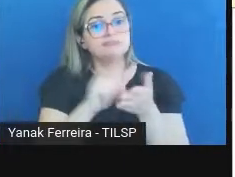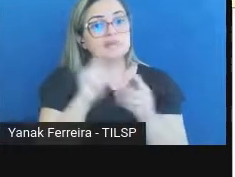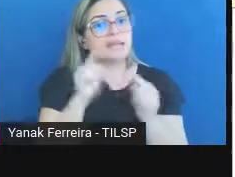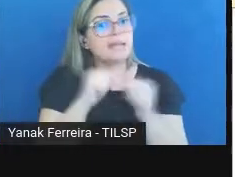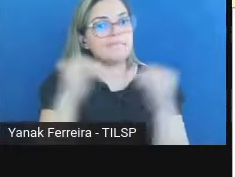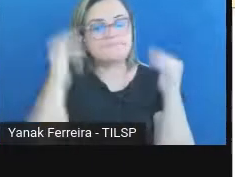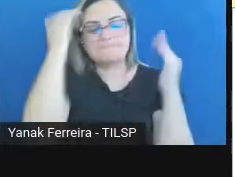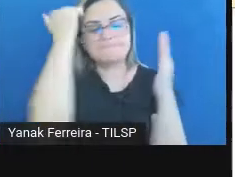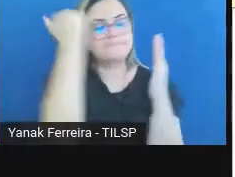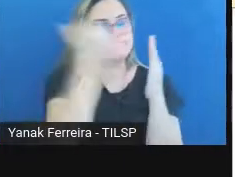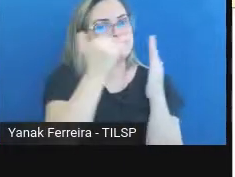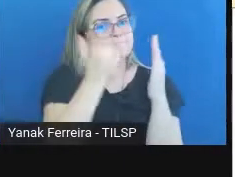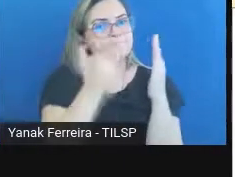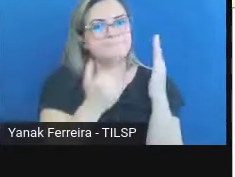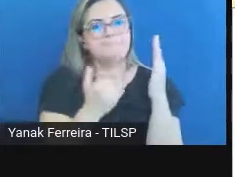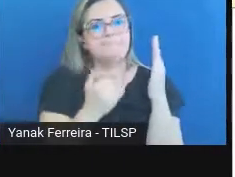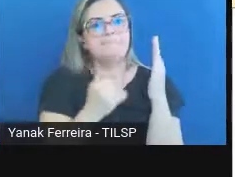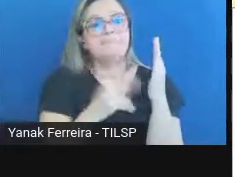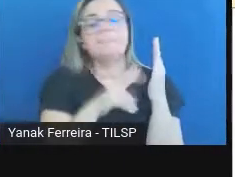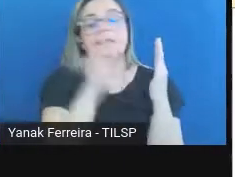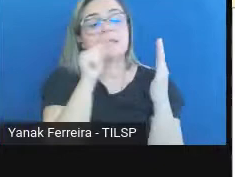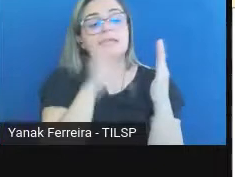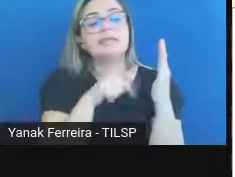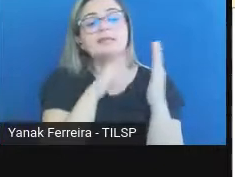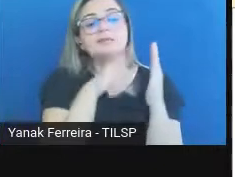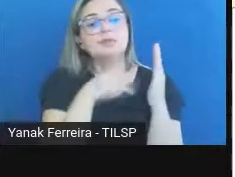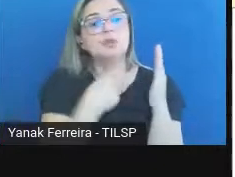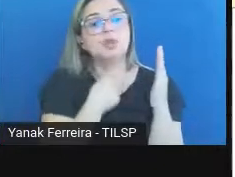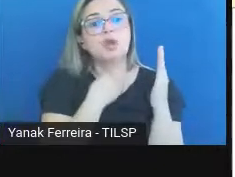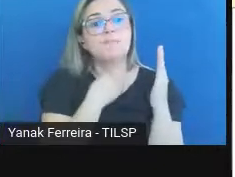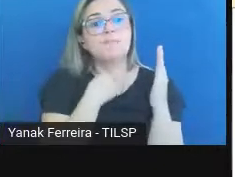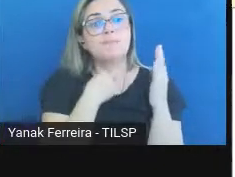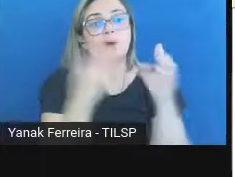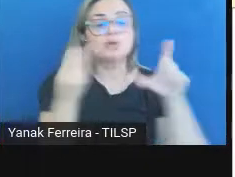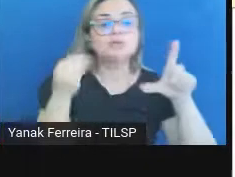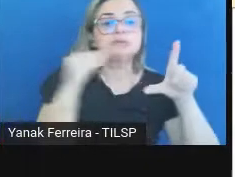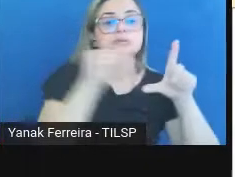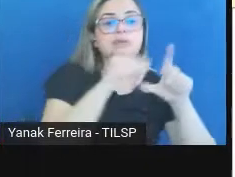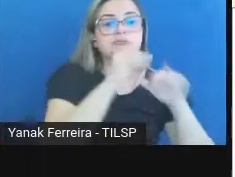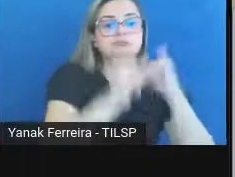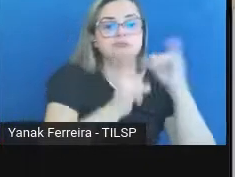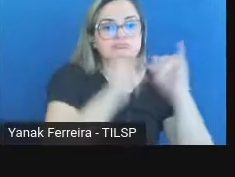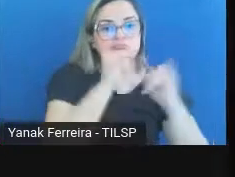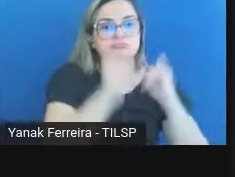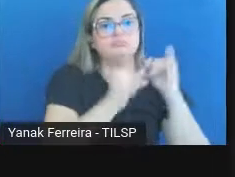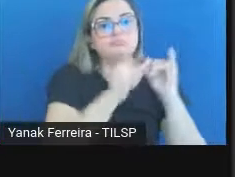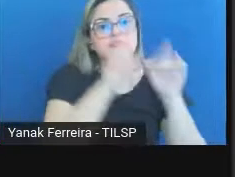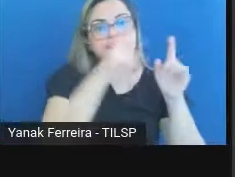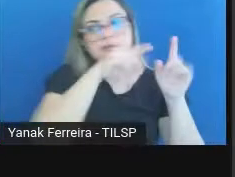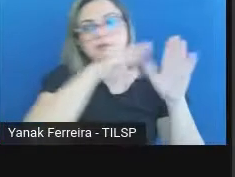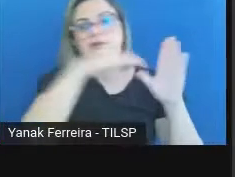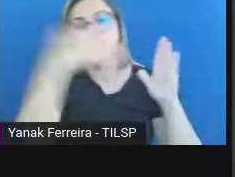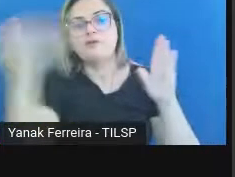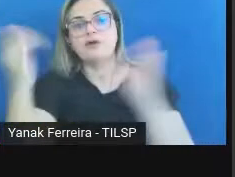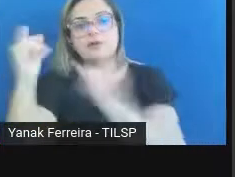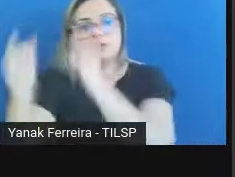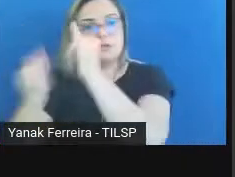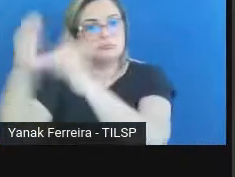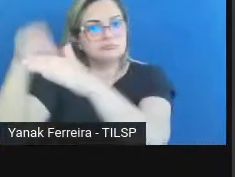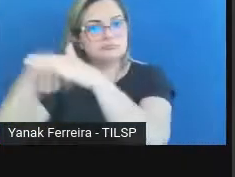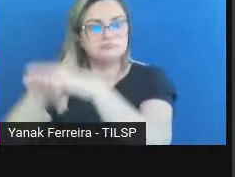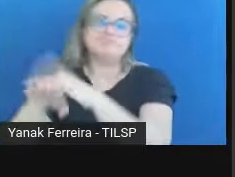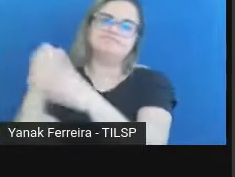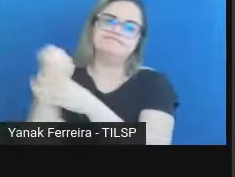inalienáveis, eles não podem estar sujeitos a uma eliminação, eles têm que estar sendo mantidos seguros.